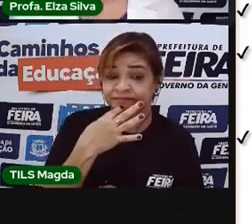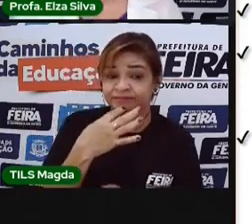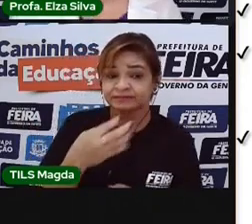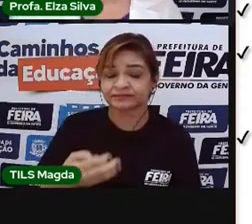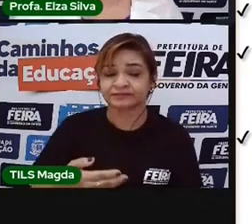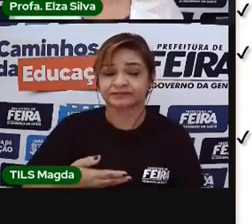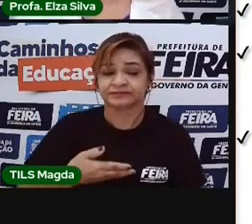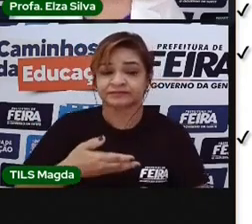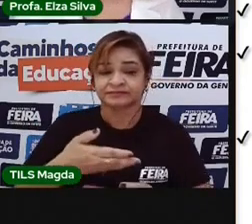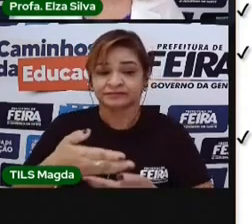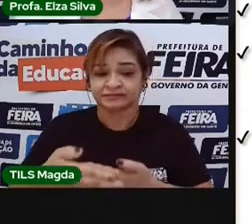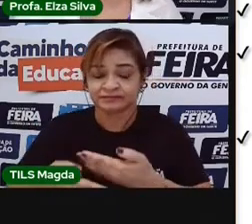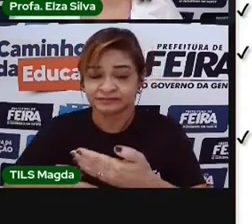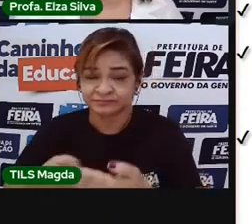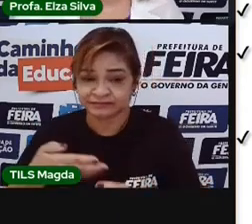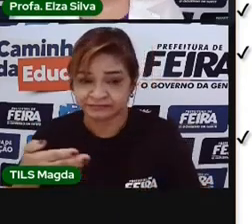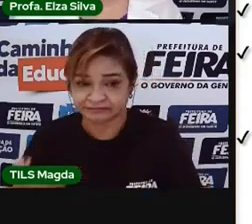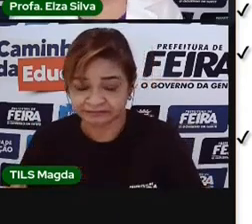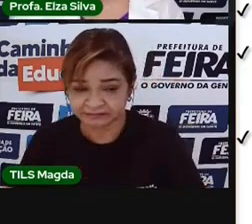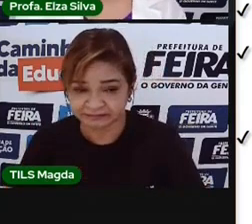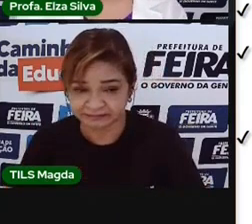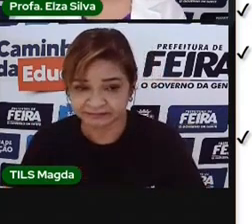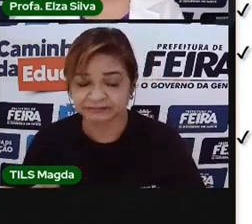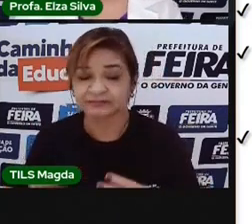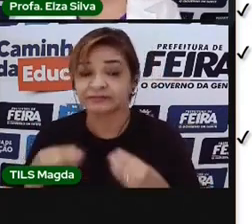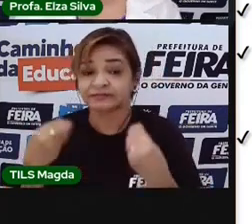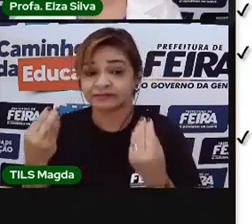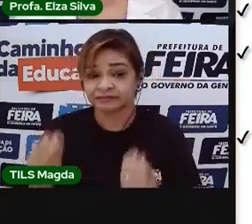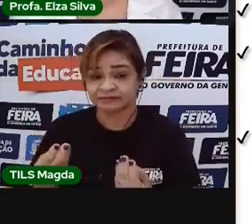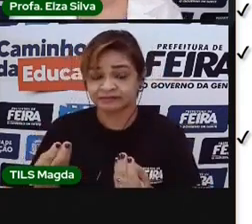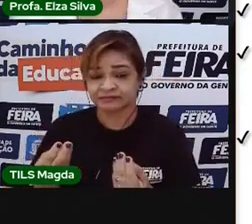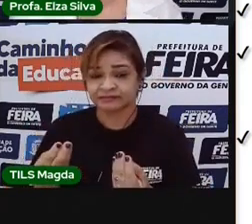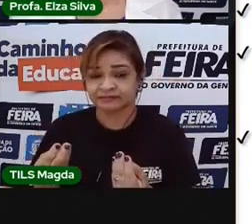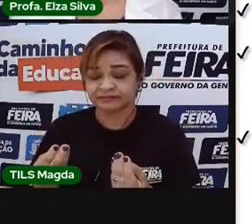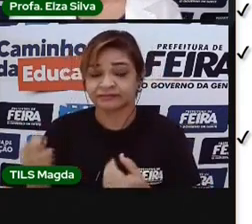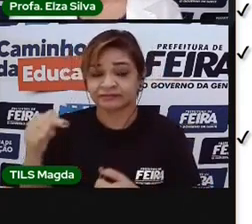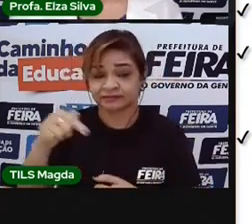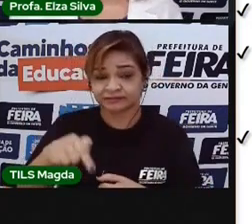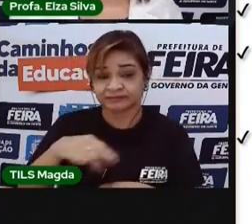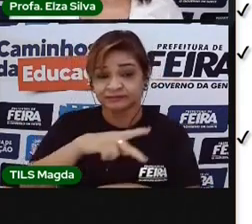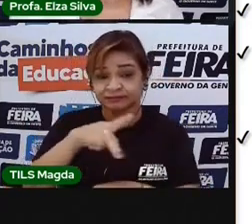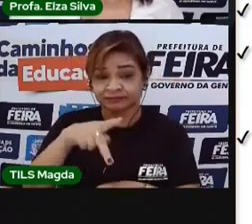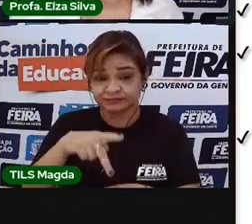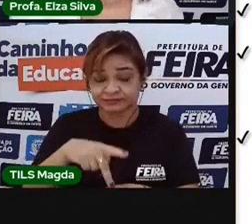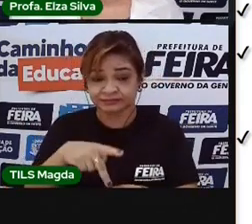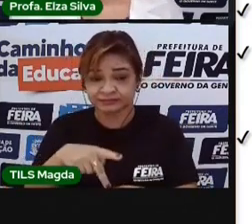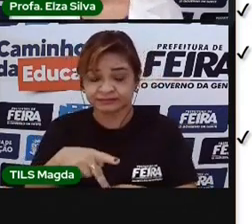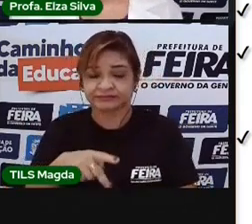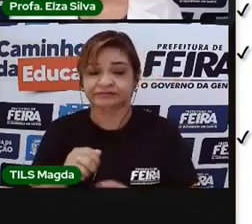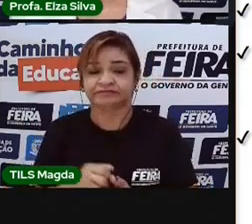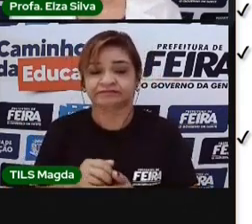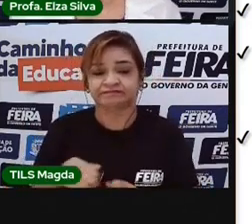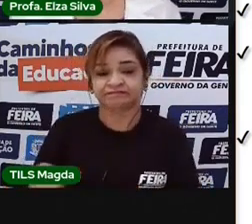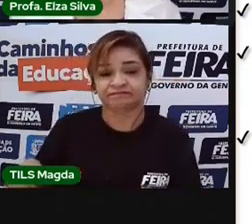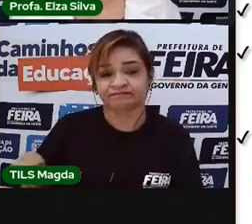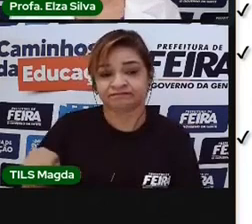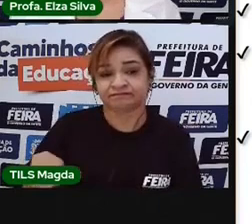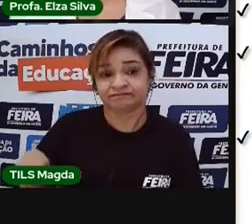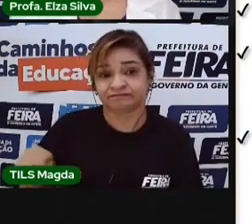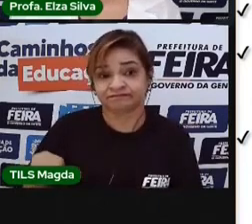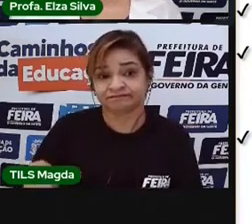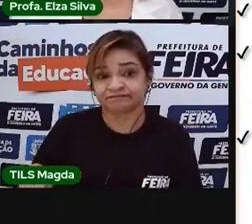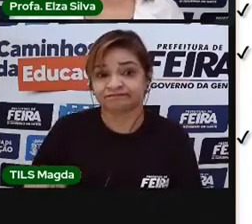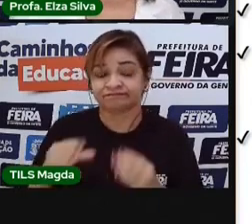-las da mesma maneira como elas chegam aqui. Mouse, Cheeseburger,